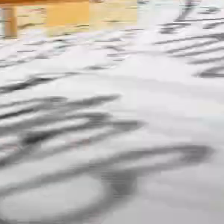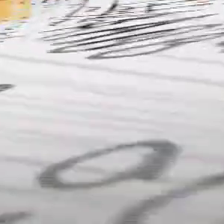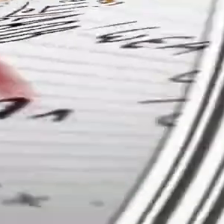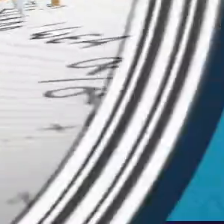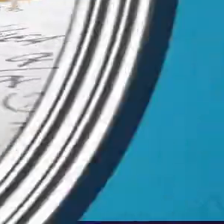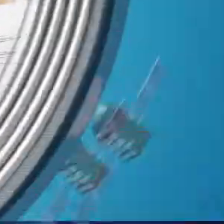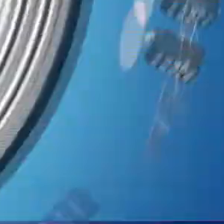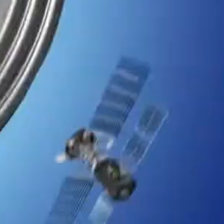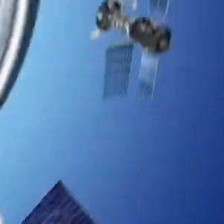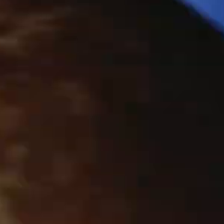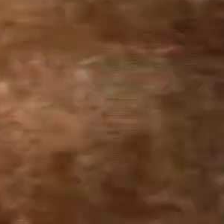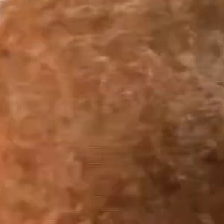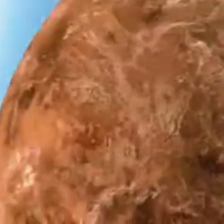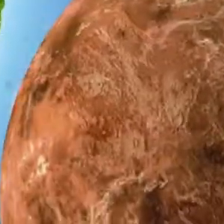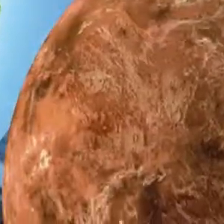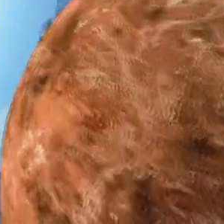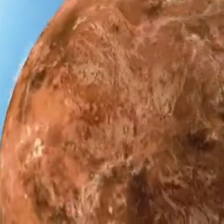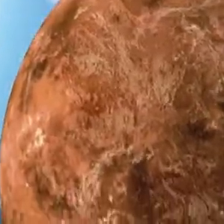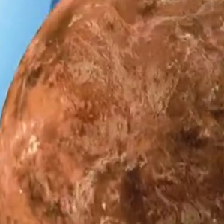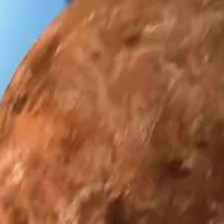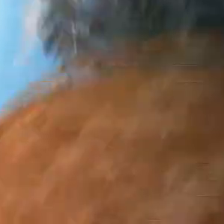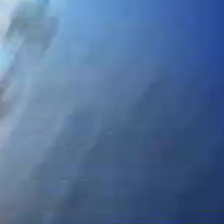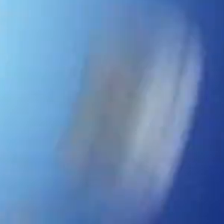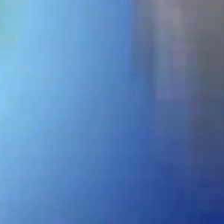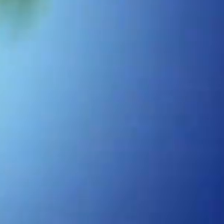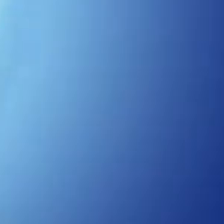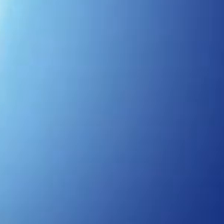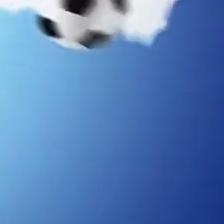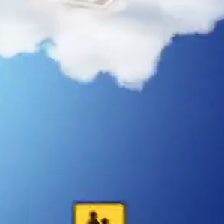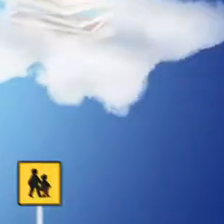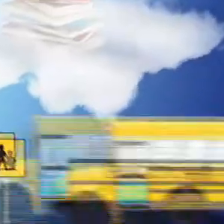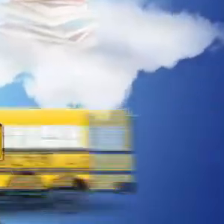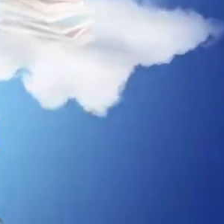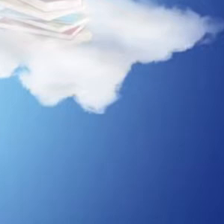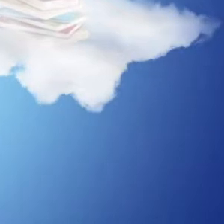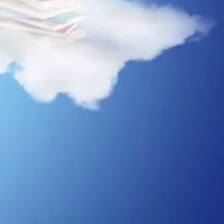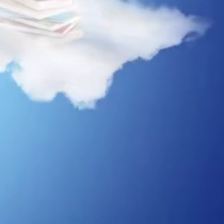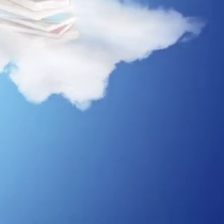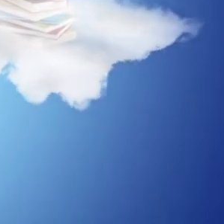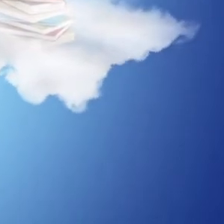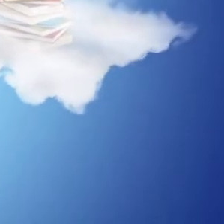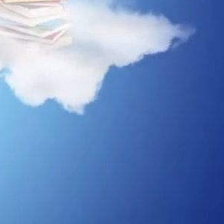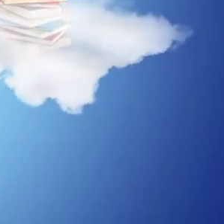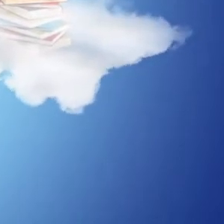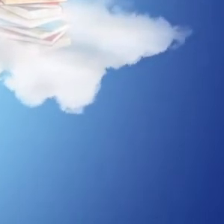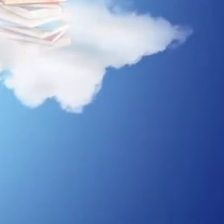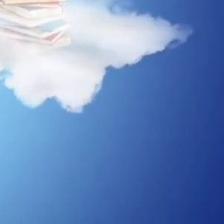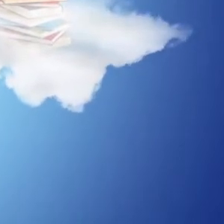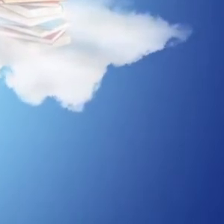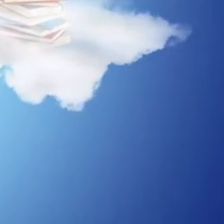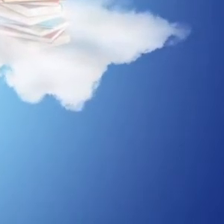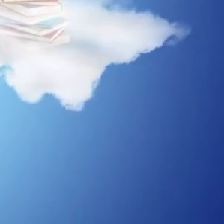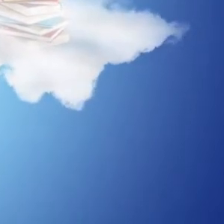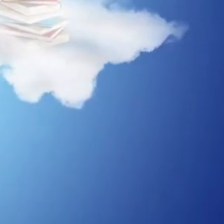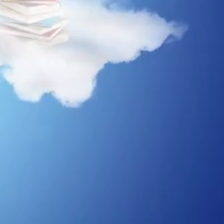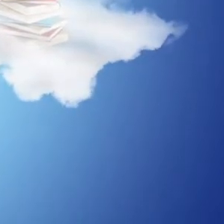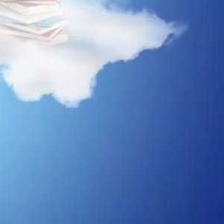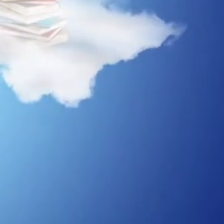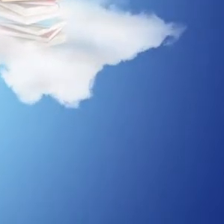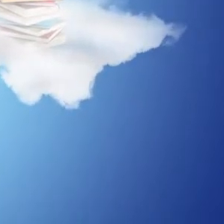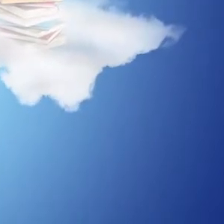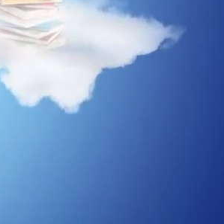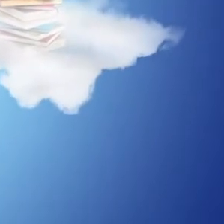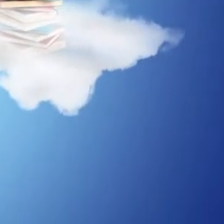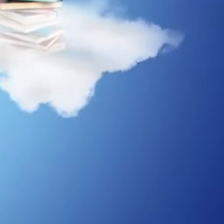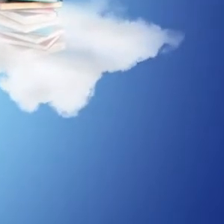até a próxima.